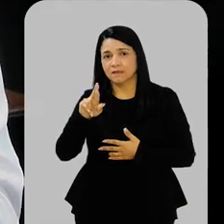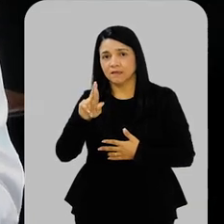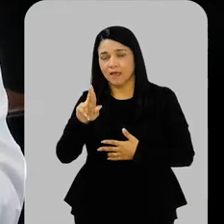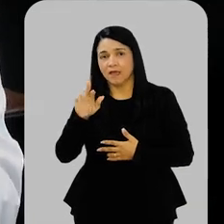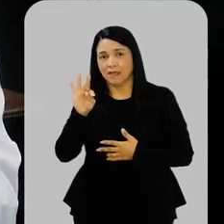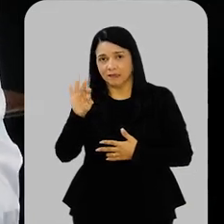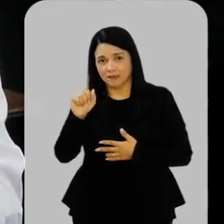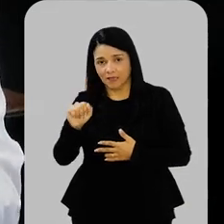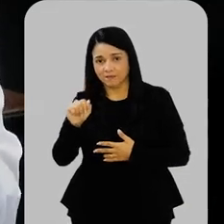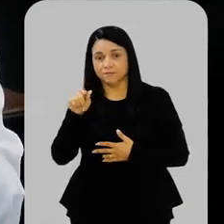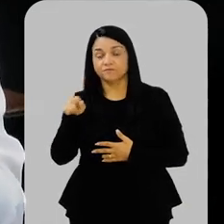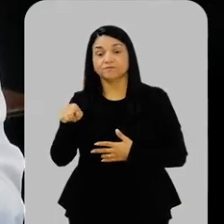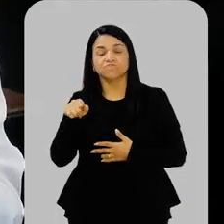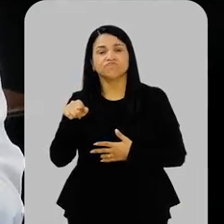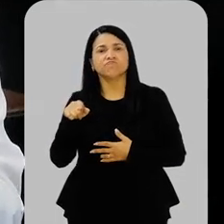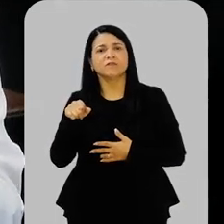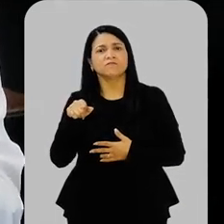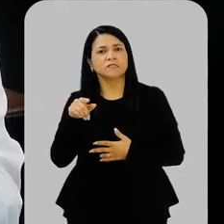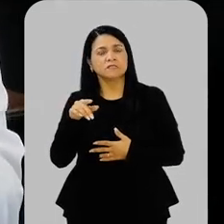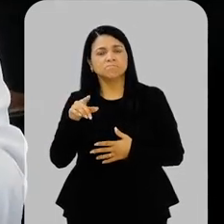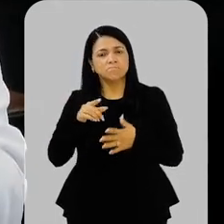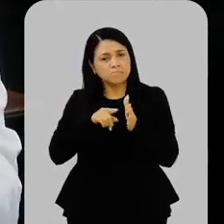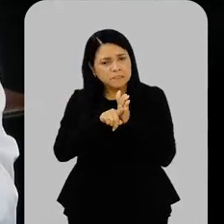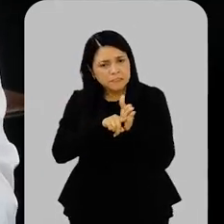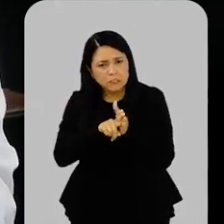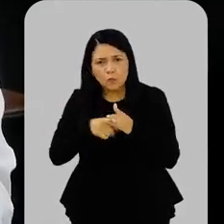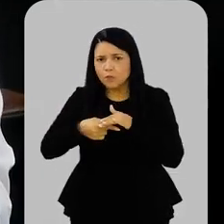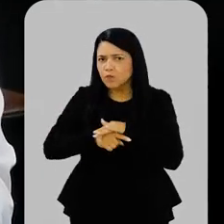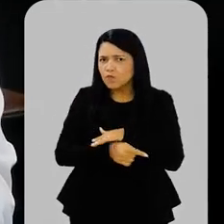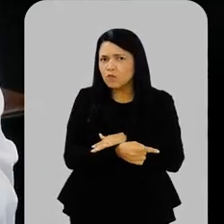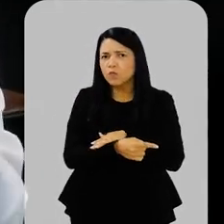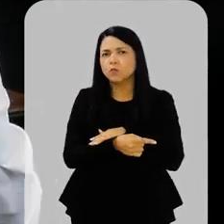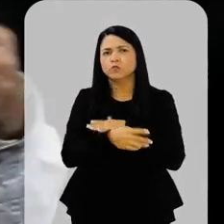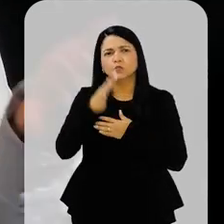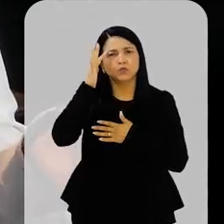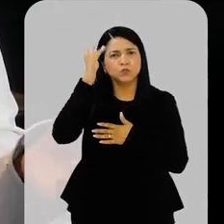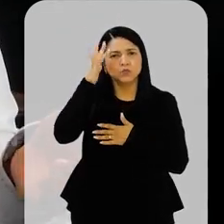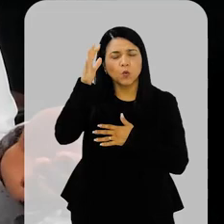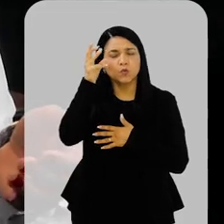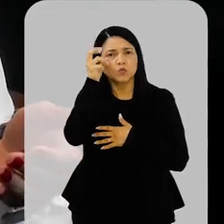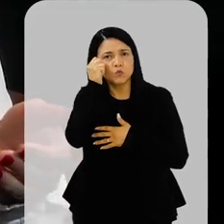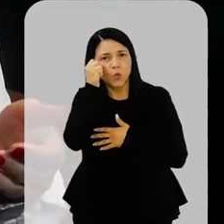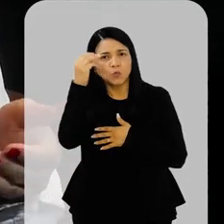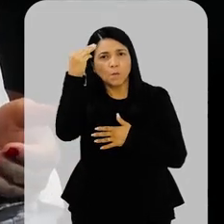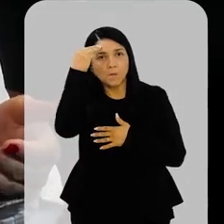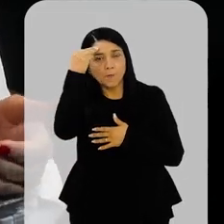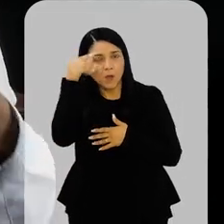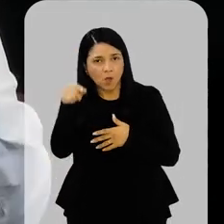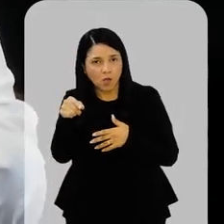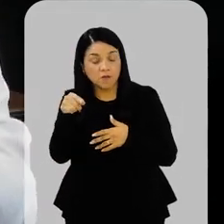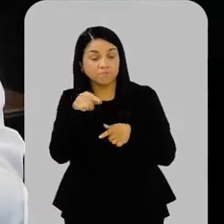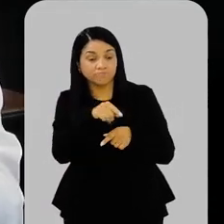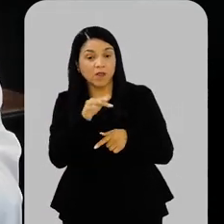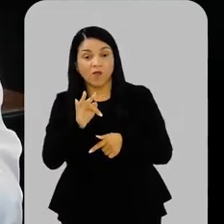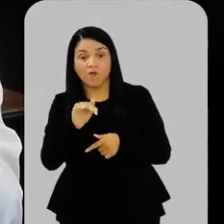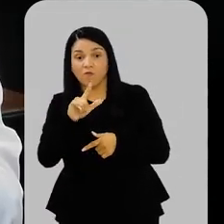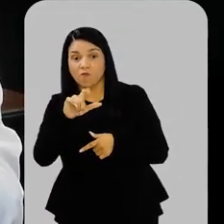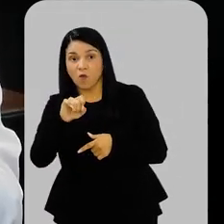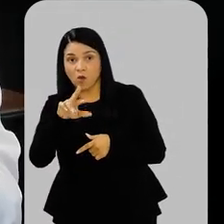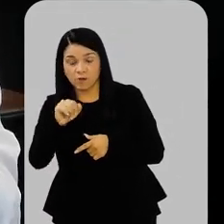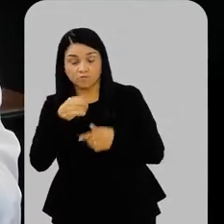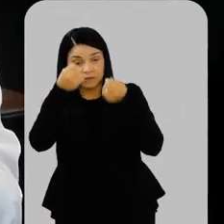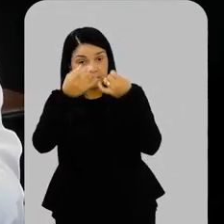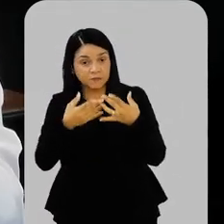questão do sono, dos sonhos. A Flora fala de três meses depois, essa memória das crianças que